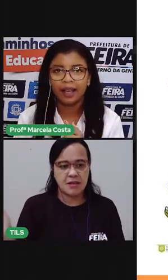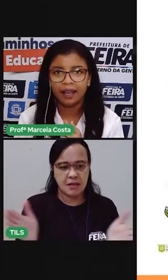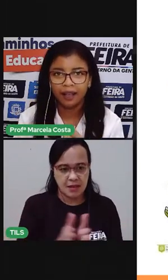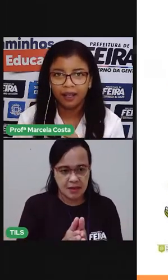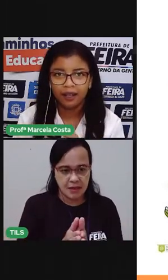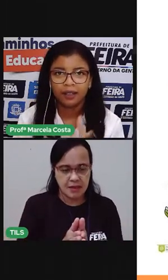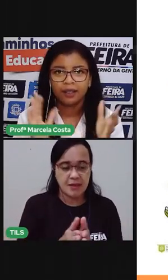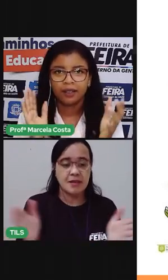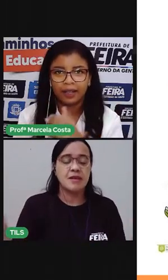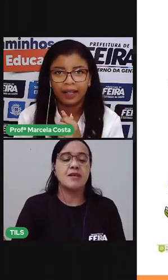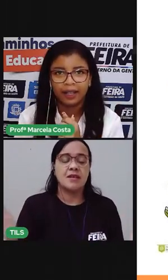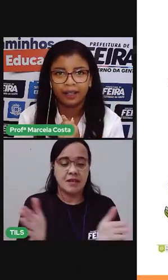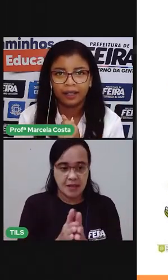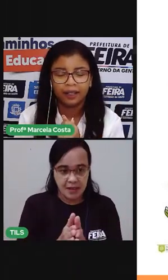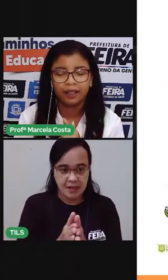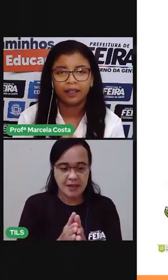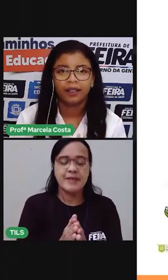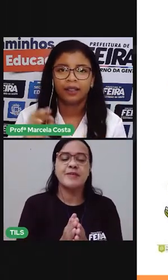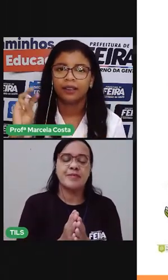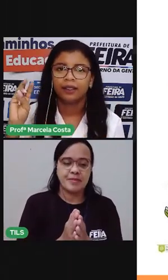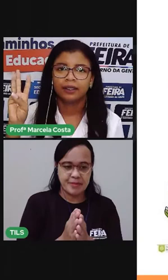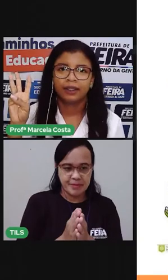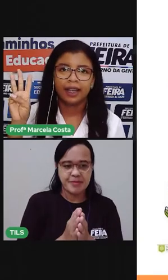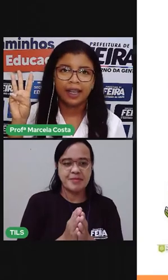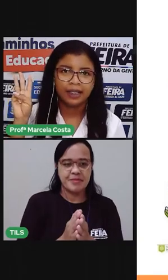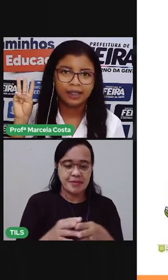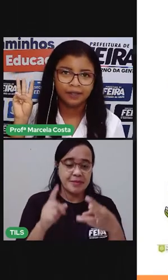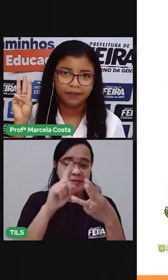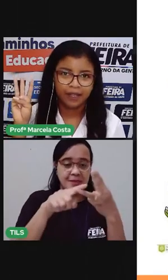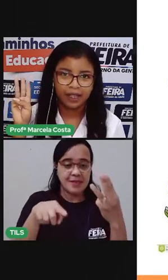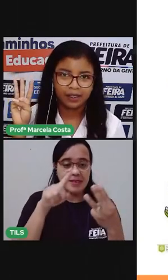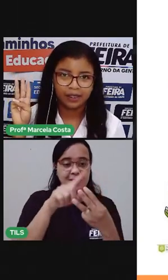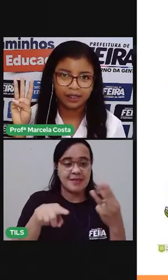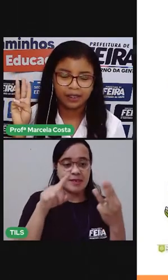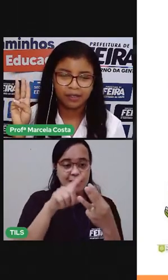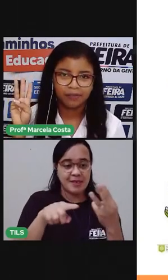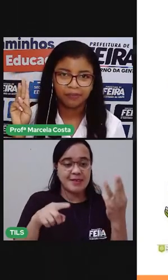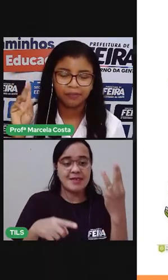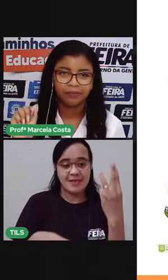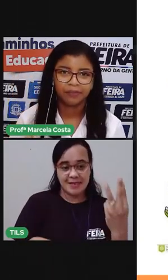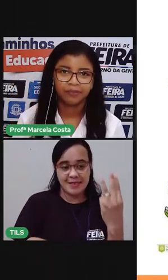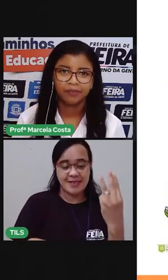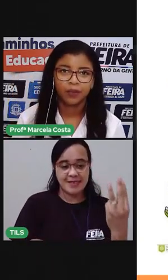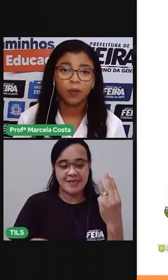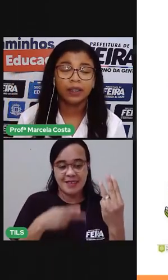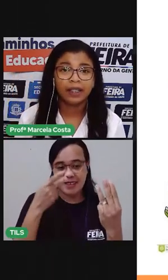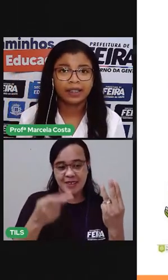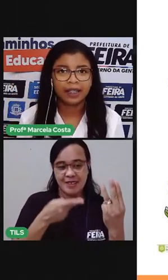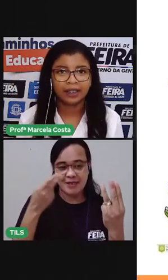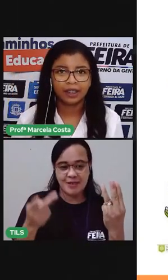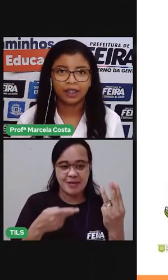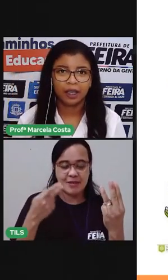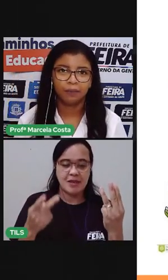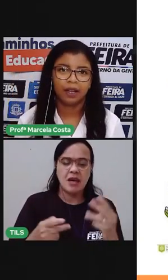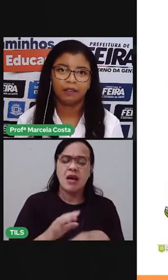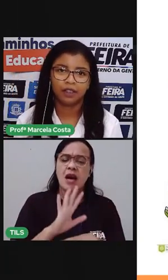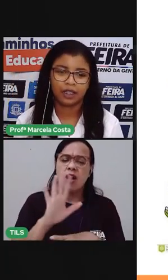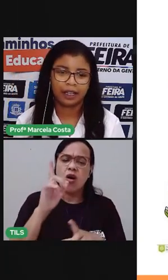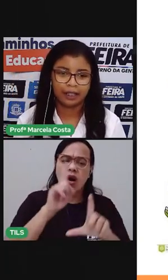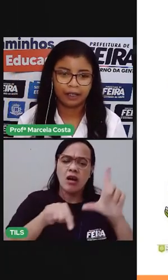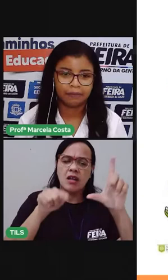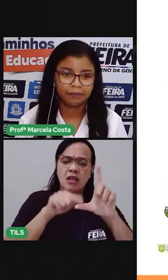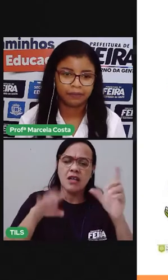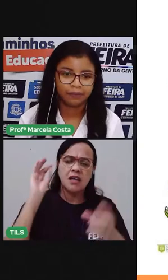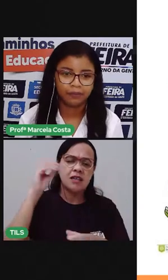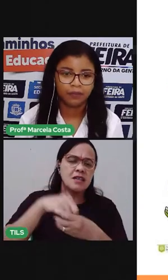Já. Olha aí. Três vezes? Quantas letras tem a palavra